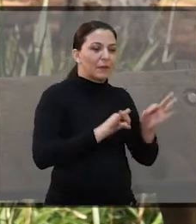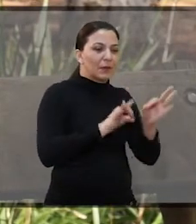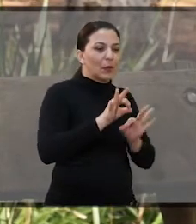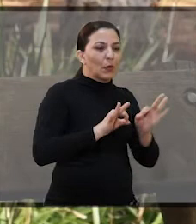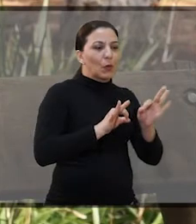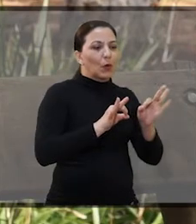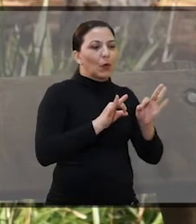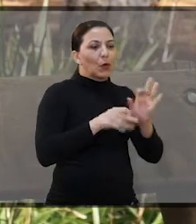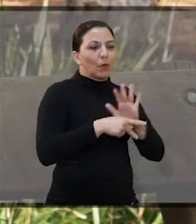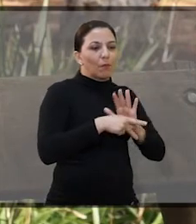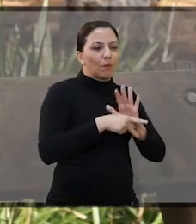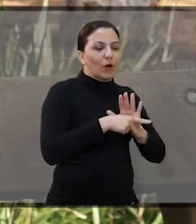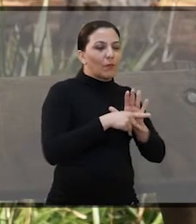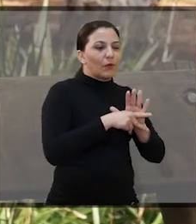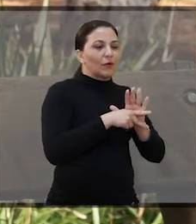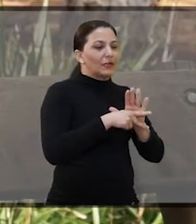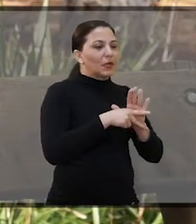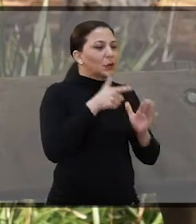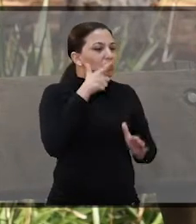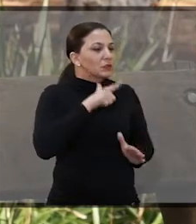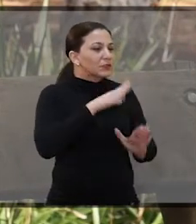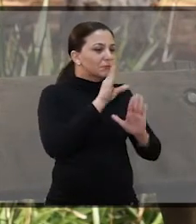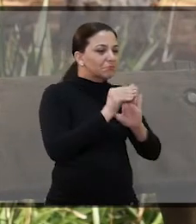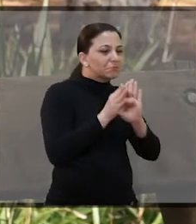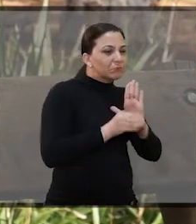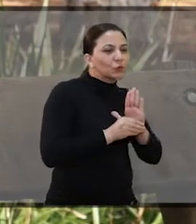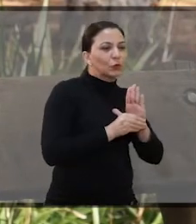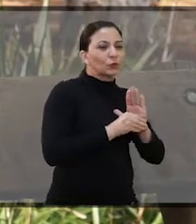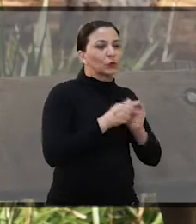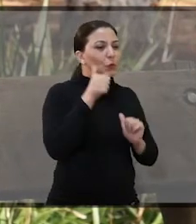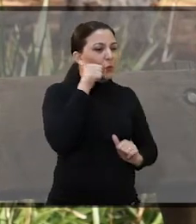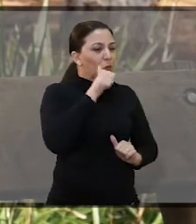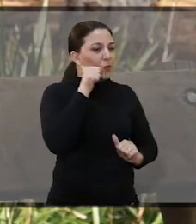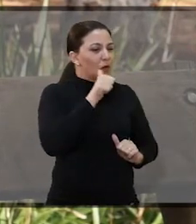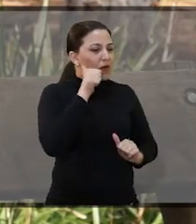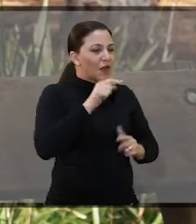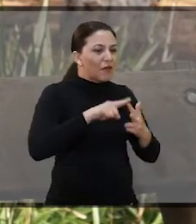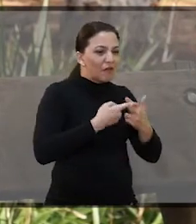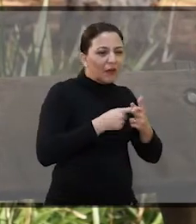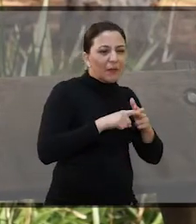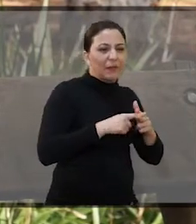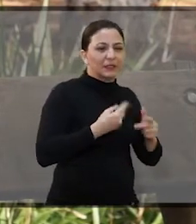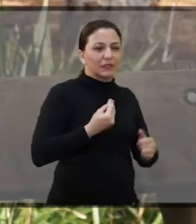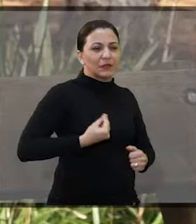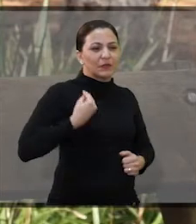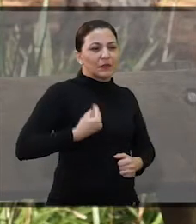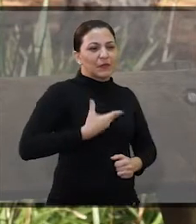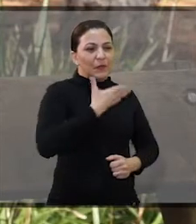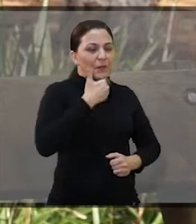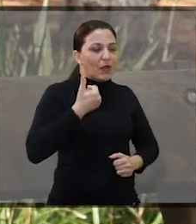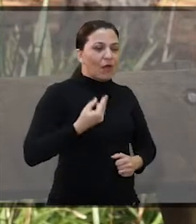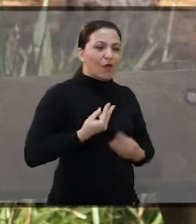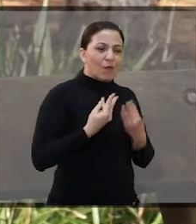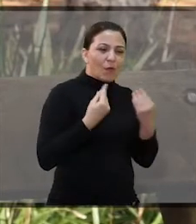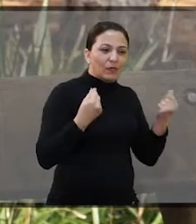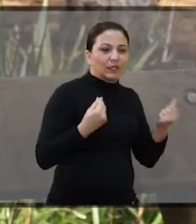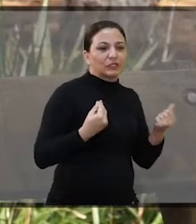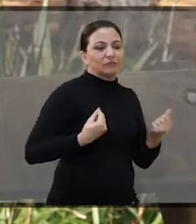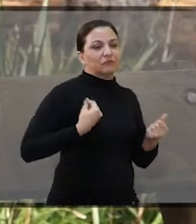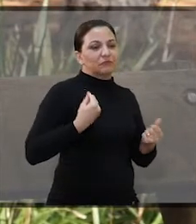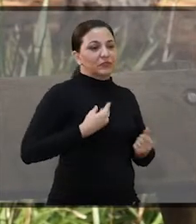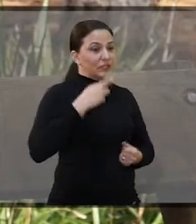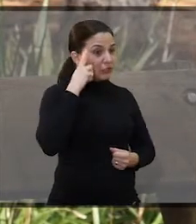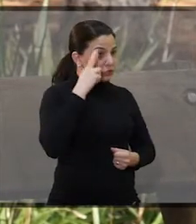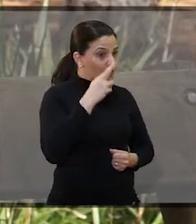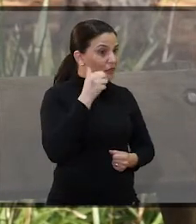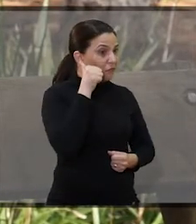construiu tudo isso. Era munir a mulher de conteúdos e de ferramentas para poder viver uma vida com melhor qualidade. A gente sabe hoje que a